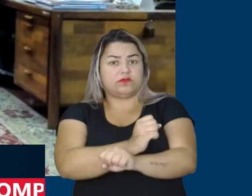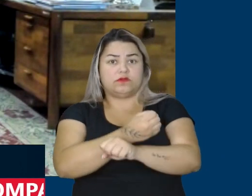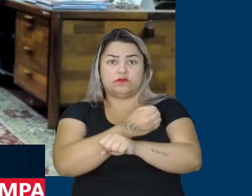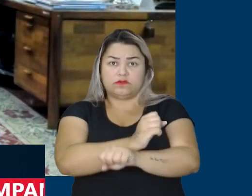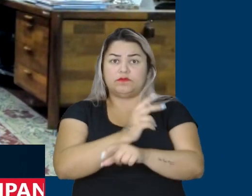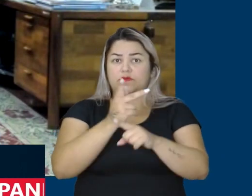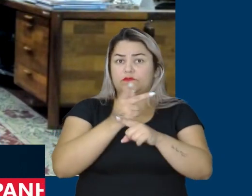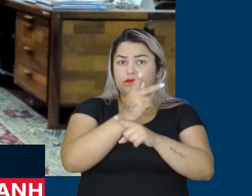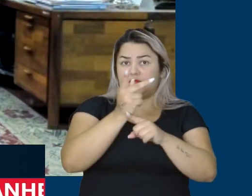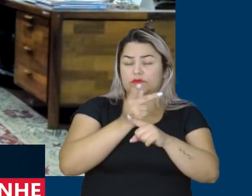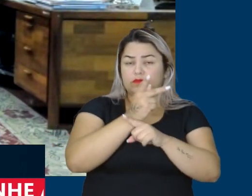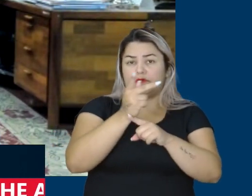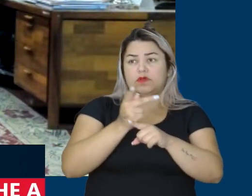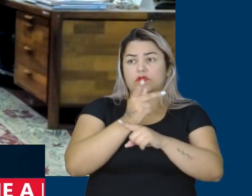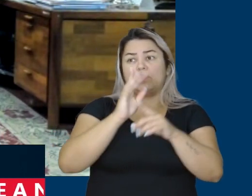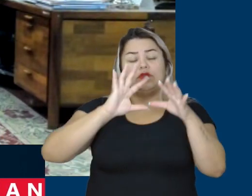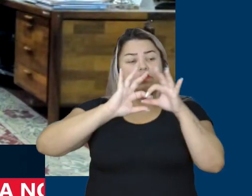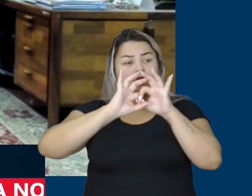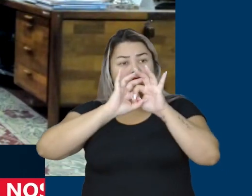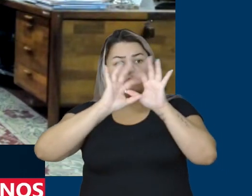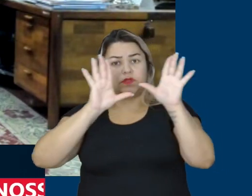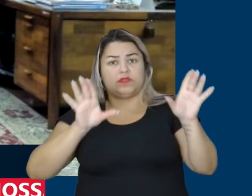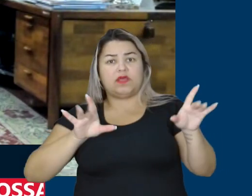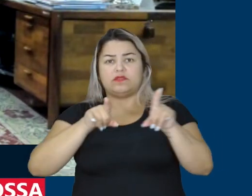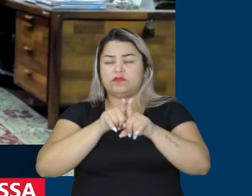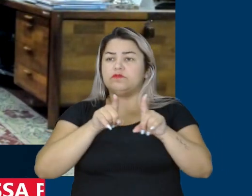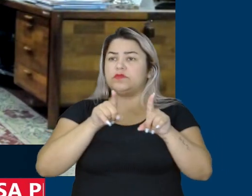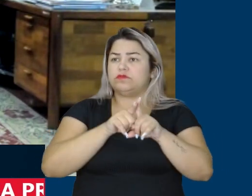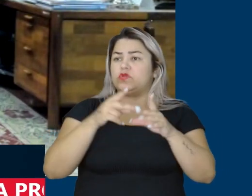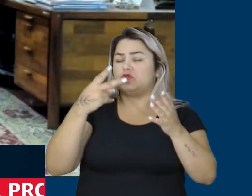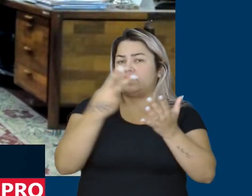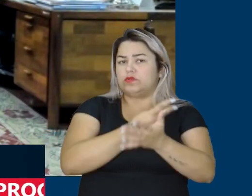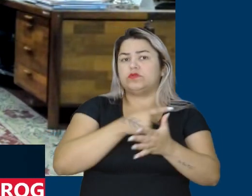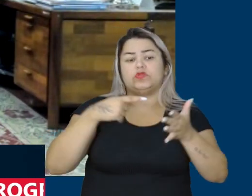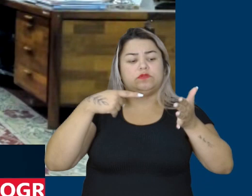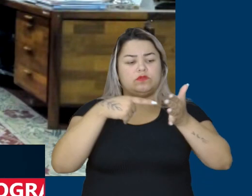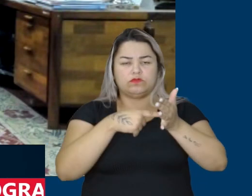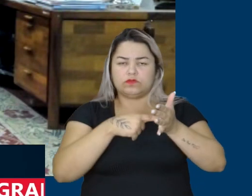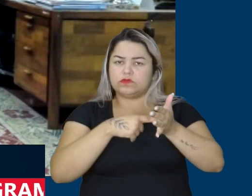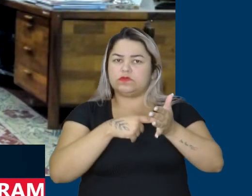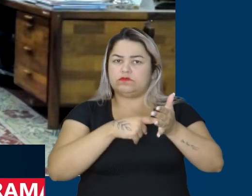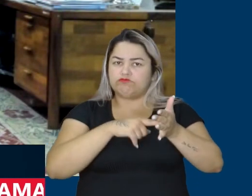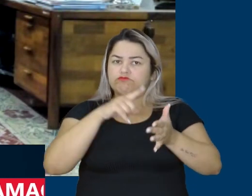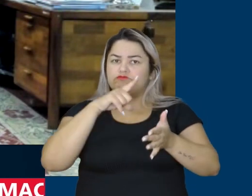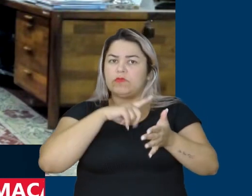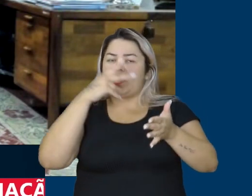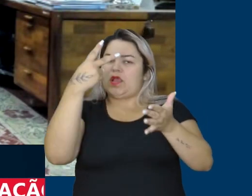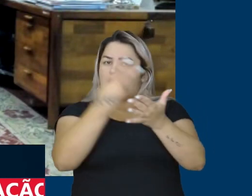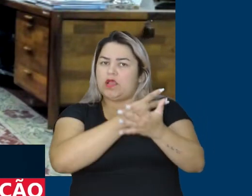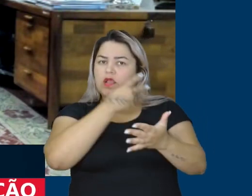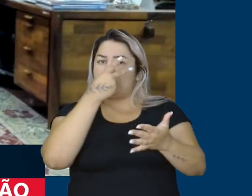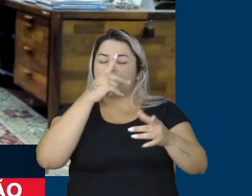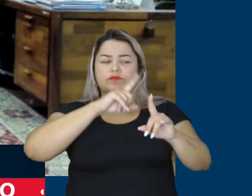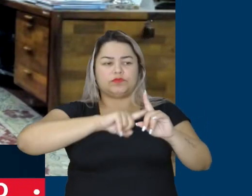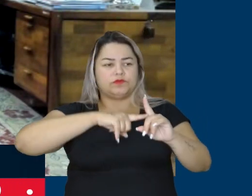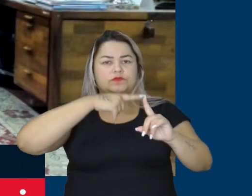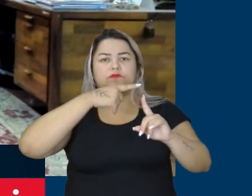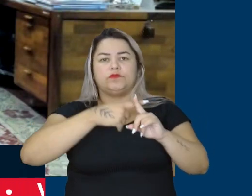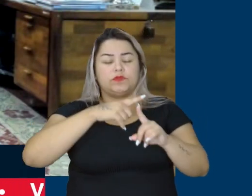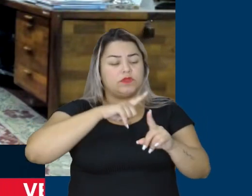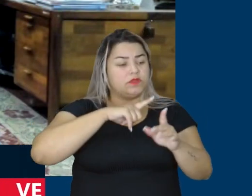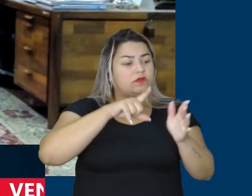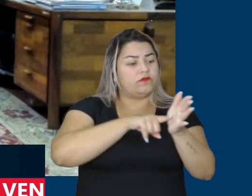buscando libertá-los dessa condição a partir das denúncias. As denúncias têm aumentado bastante, nós temos apurado,